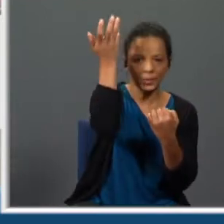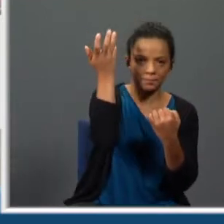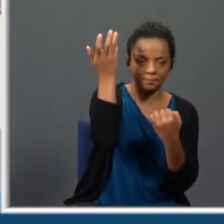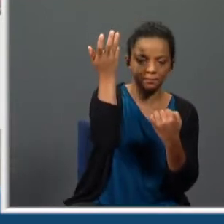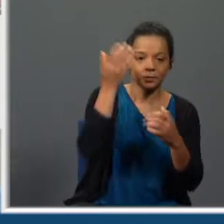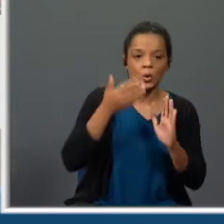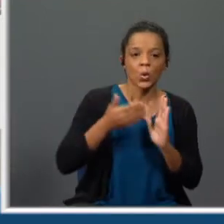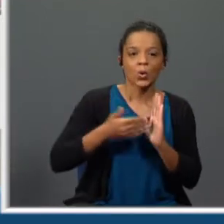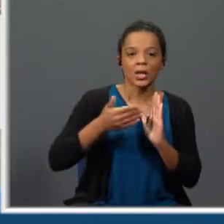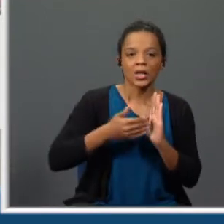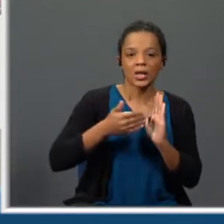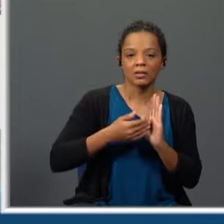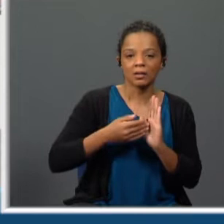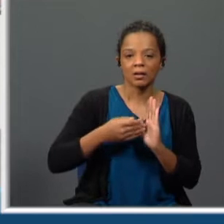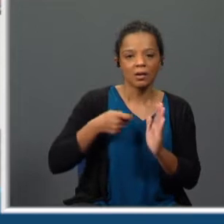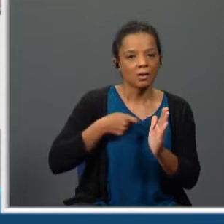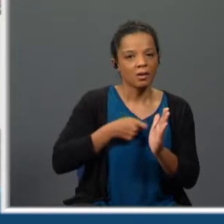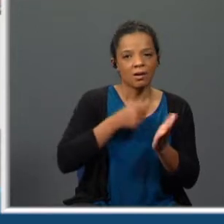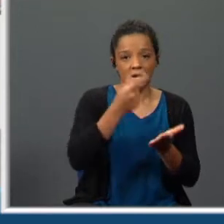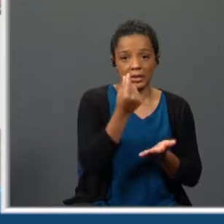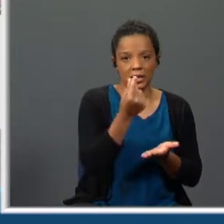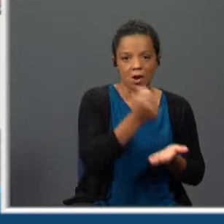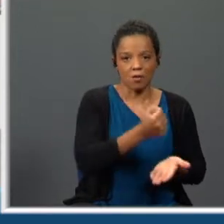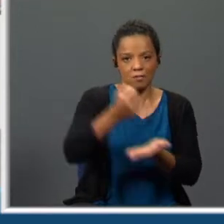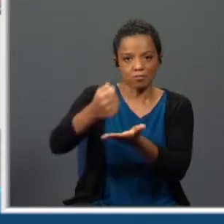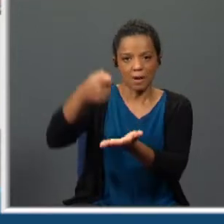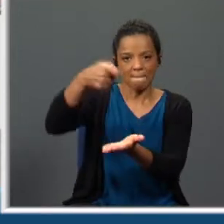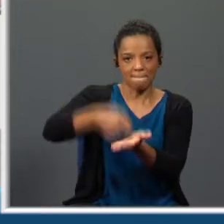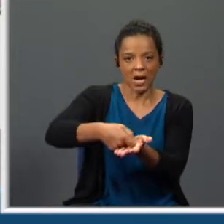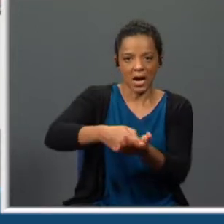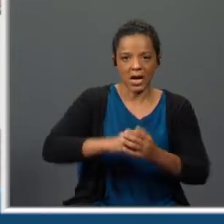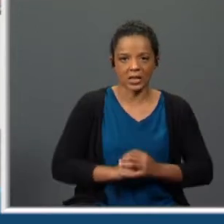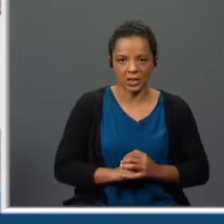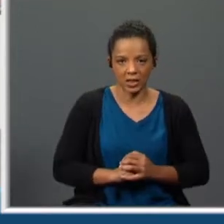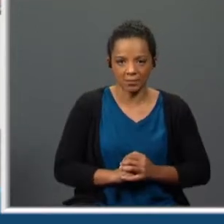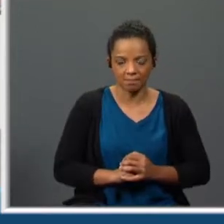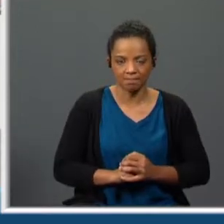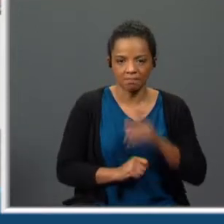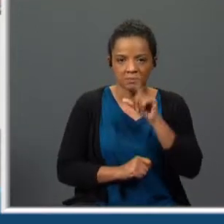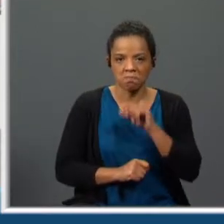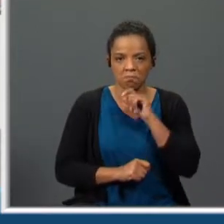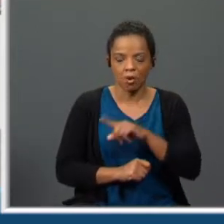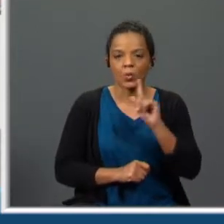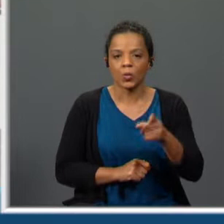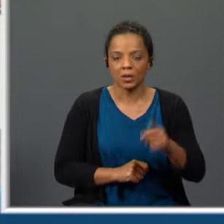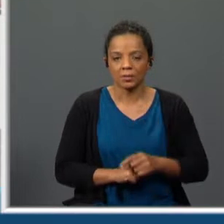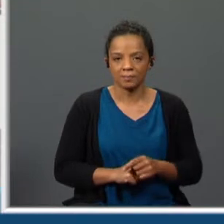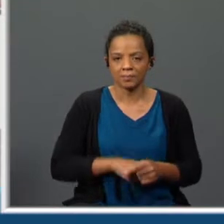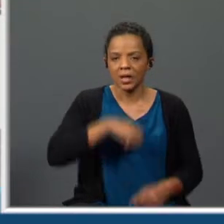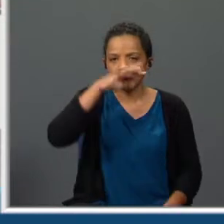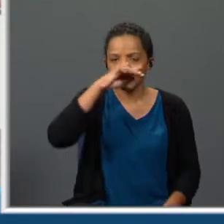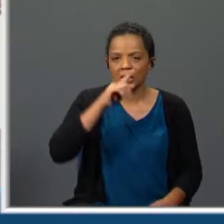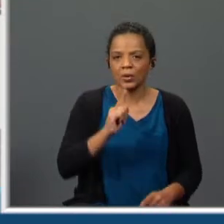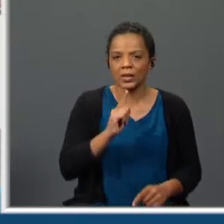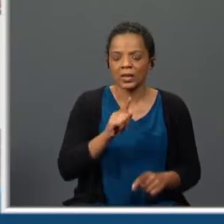o cliente já está a pagar a Alcoviteira, não é? E até pode acontecer que aqui a Alcoviteira tenha o